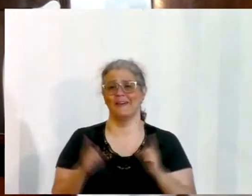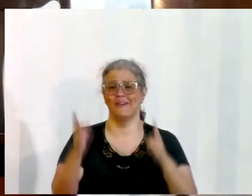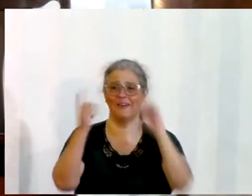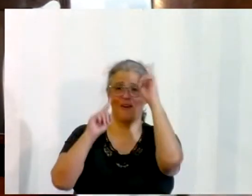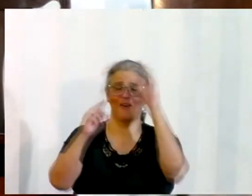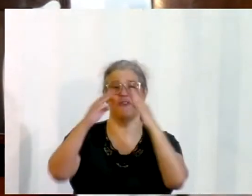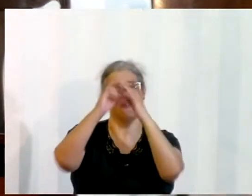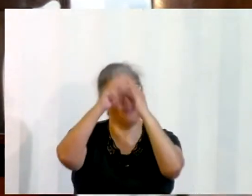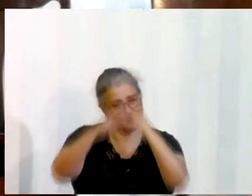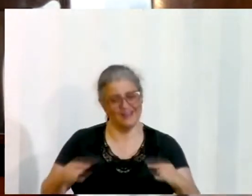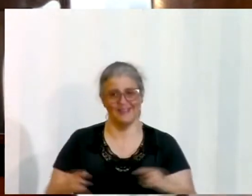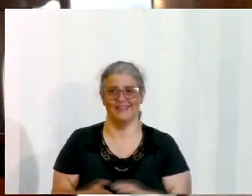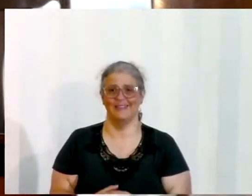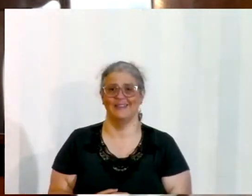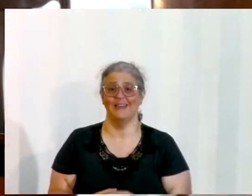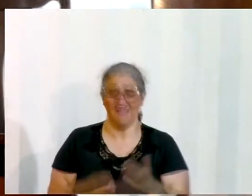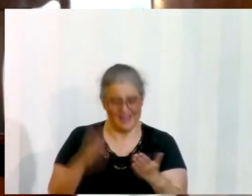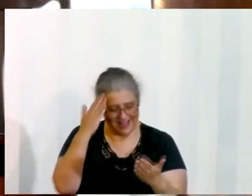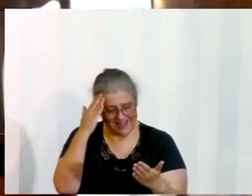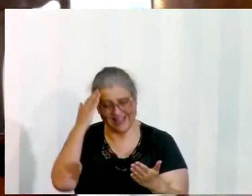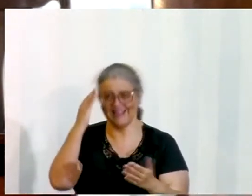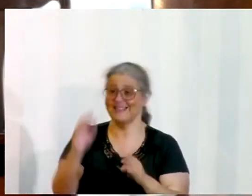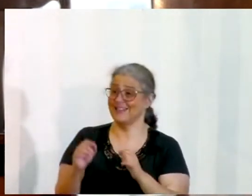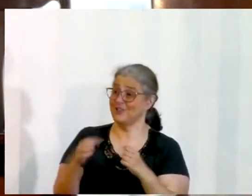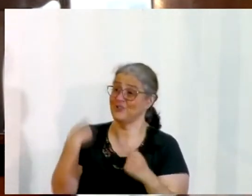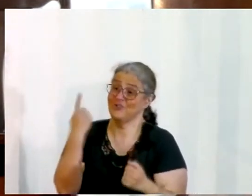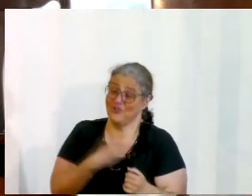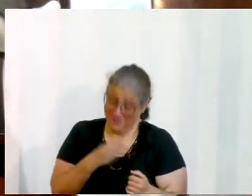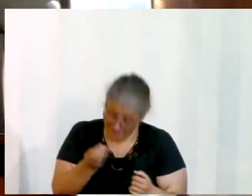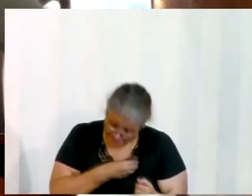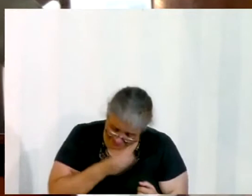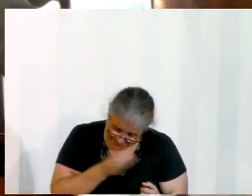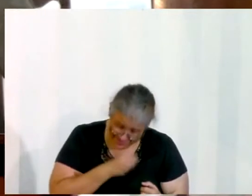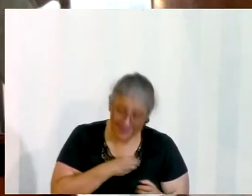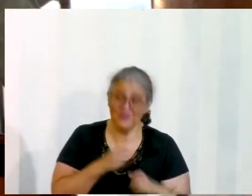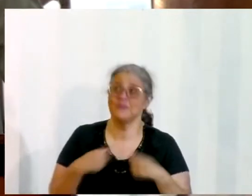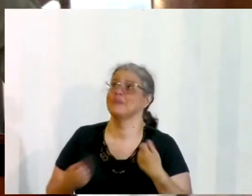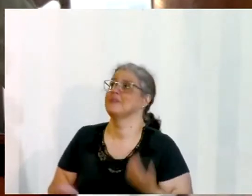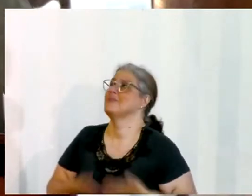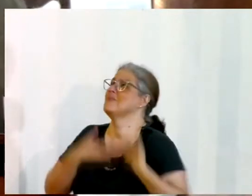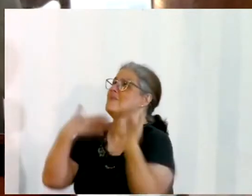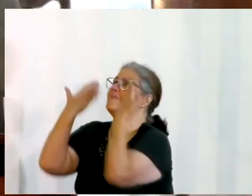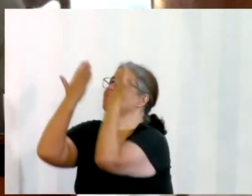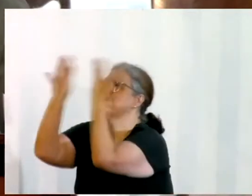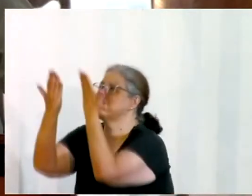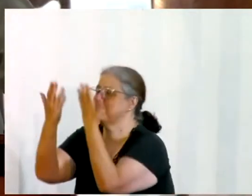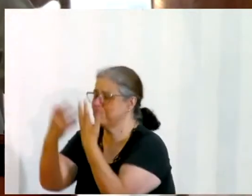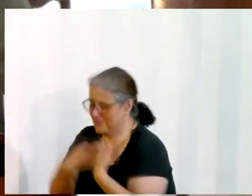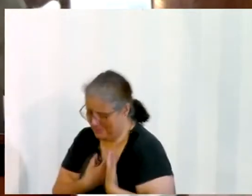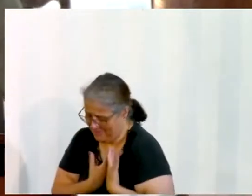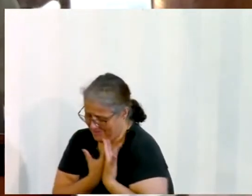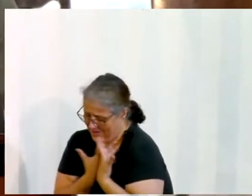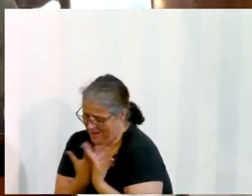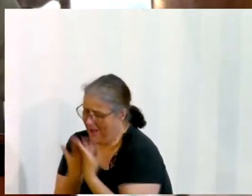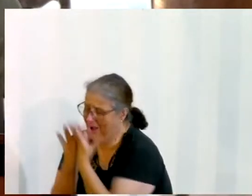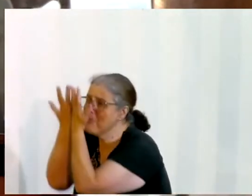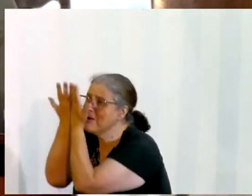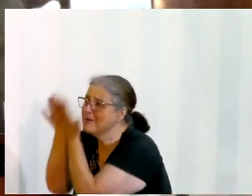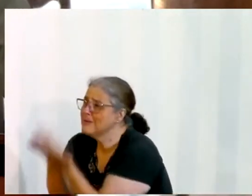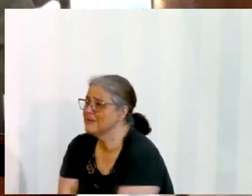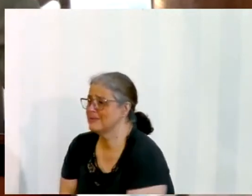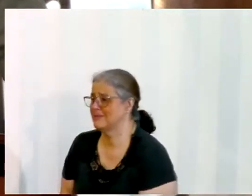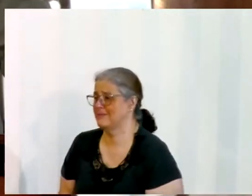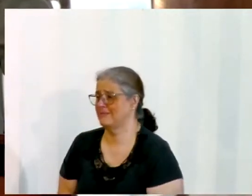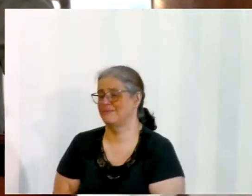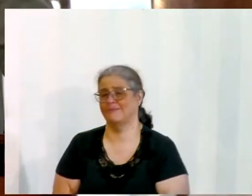somos pecadores, precisamos derramar a nossa alma na presença de Deus e a oração que eles fazem aqui irmãos, no capítulo 9 de